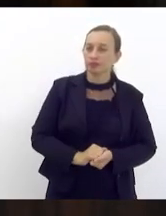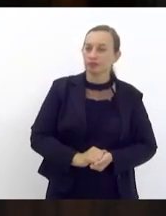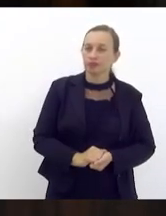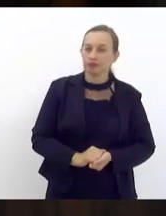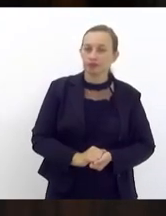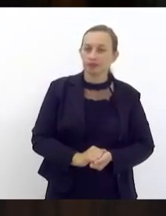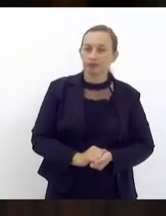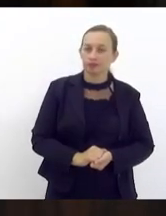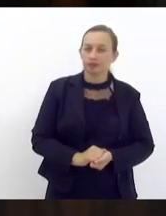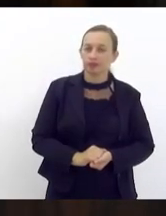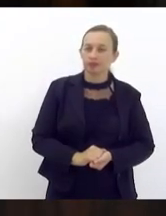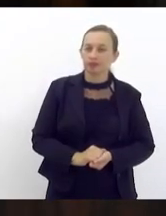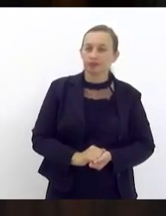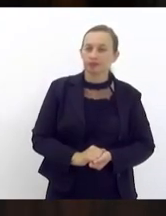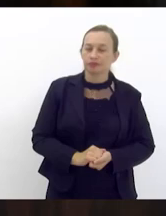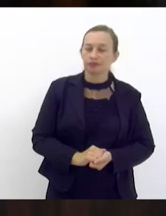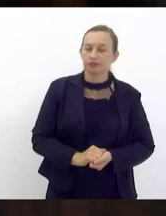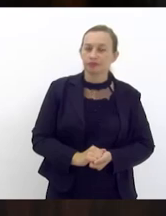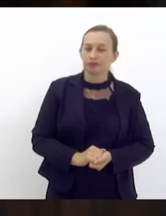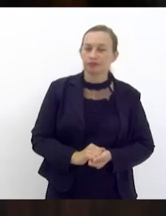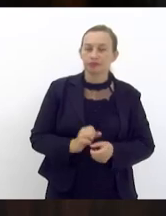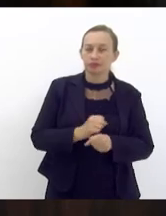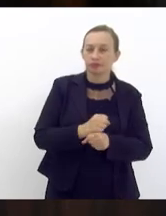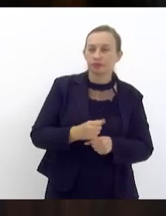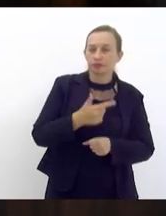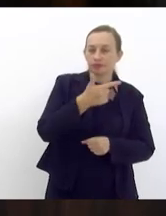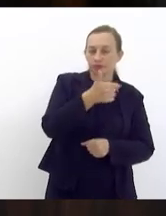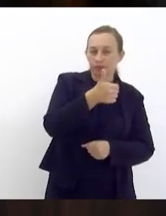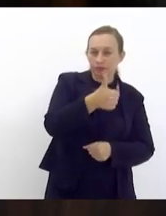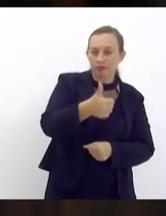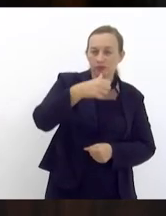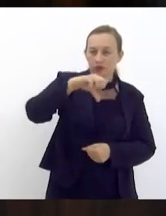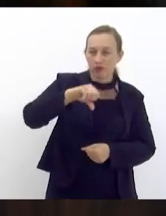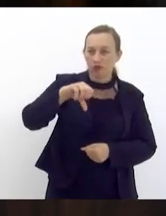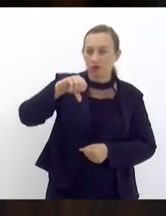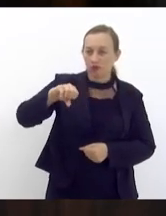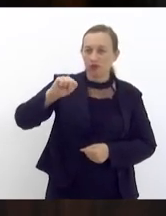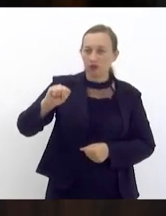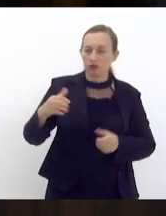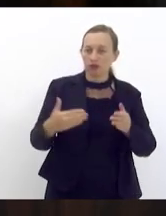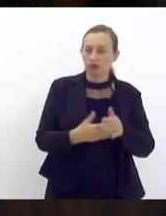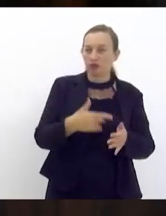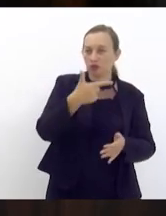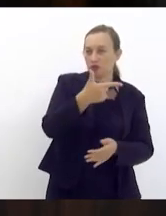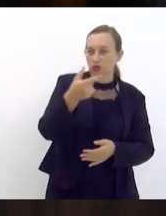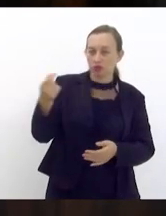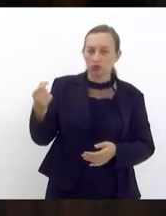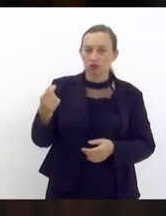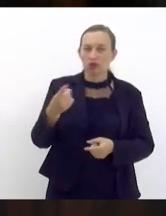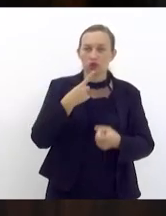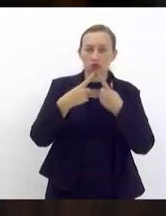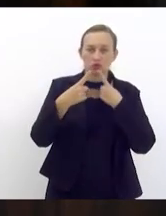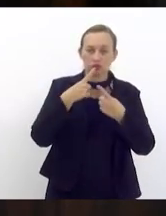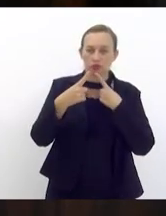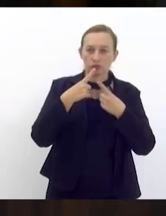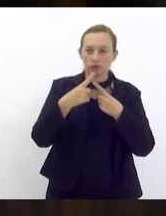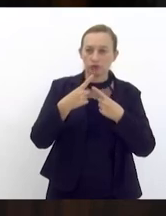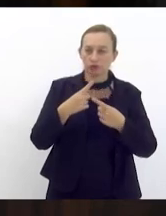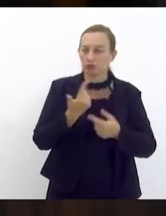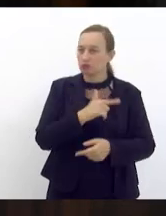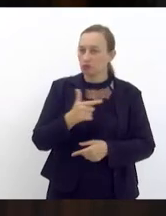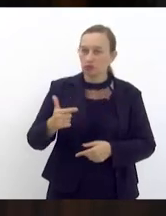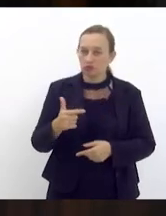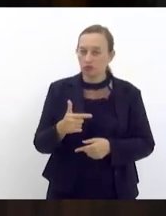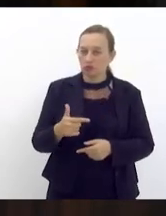entre os anos 1998 a 2000 em discussão não